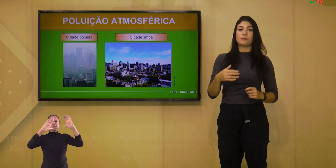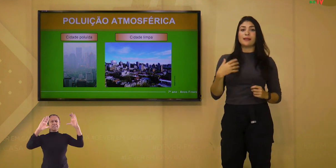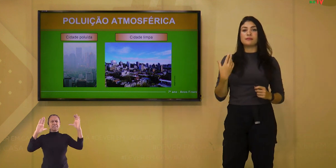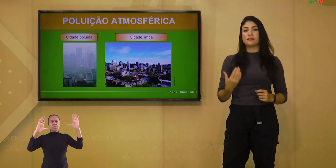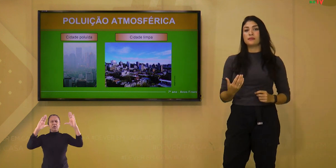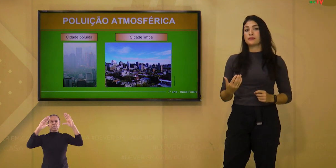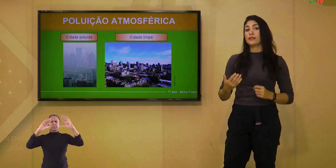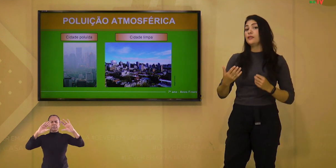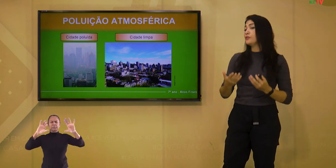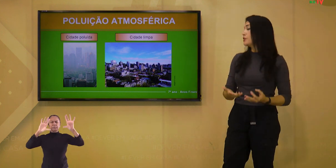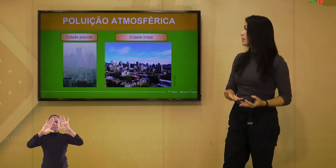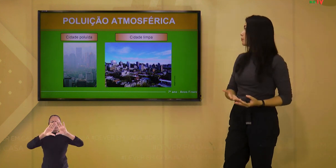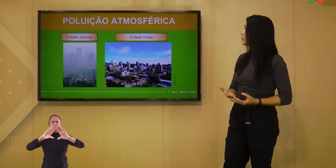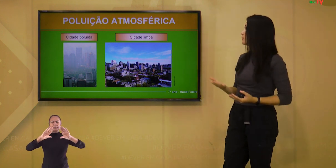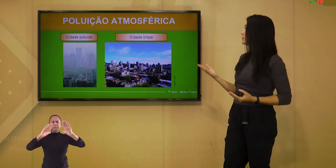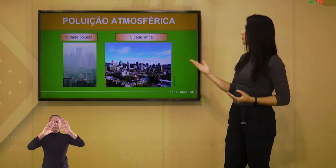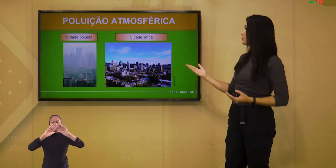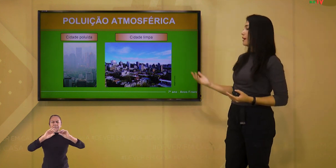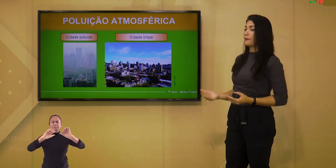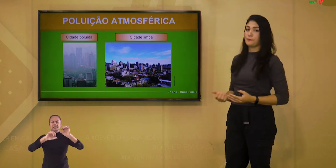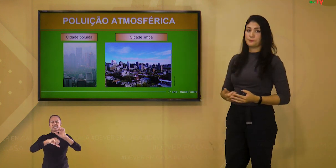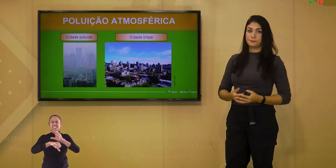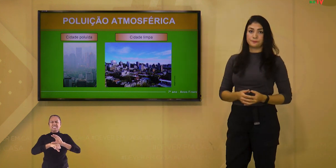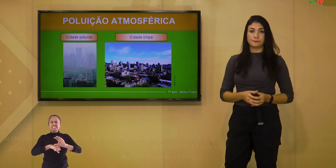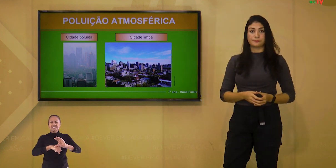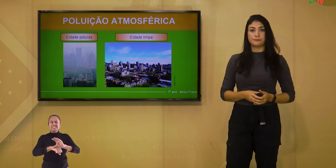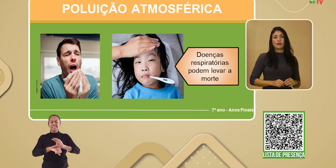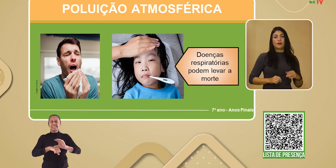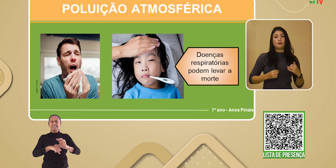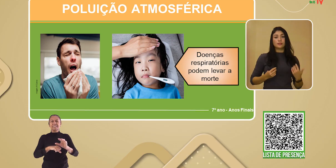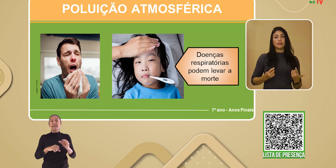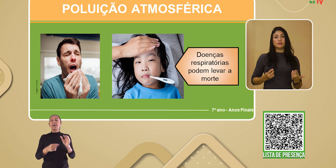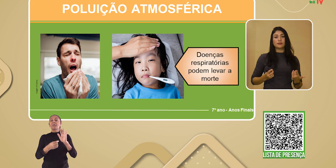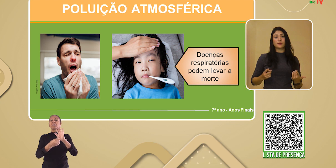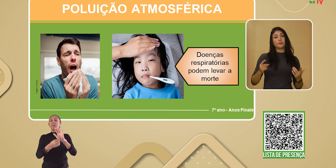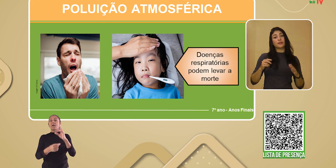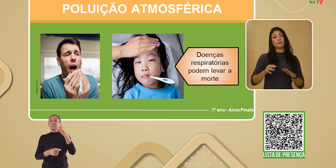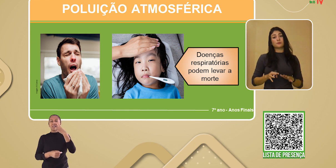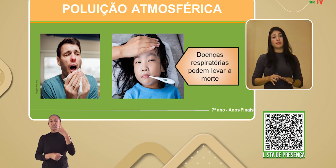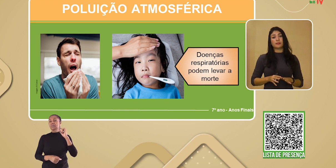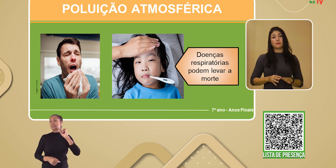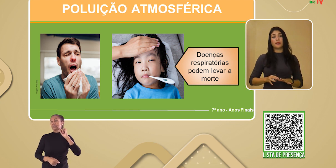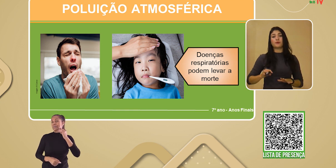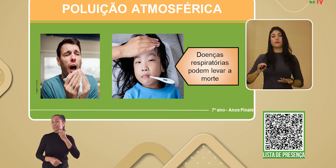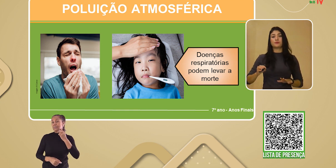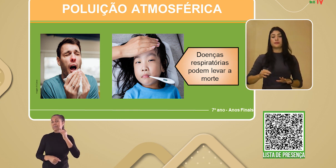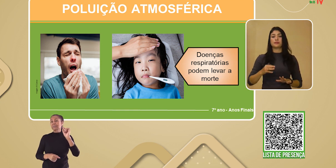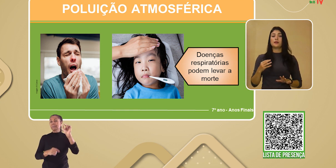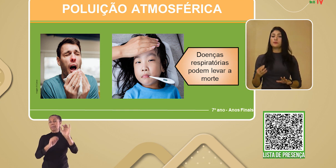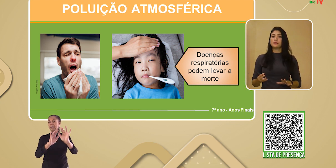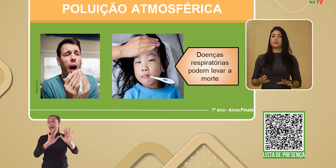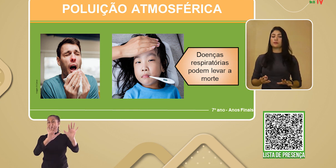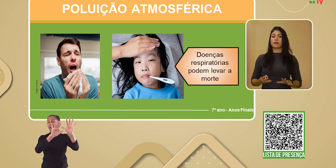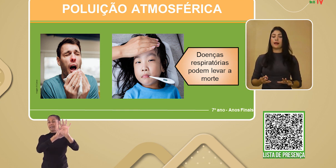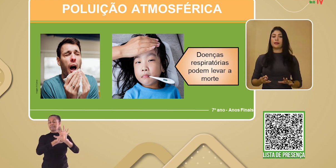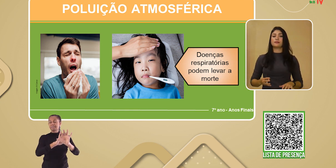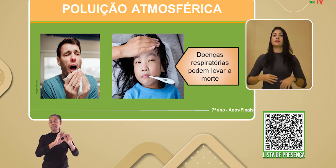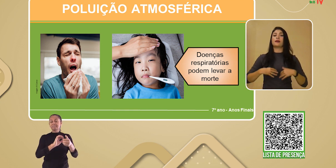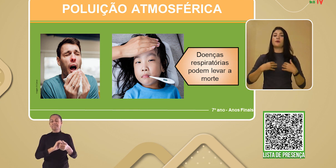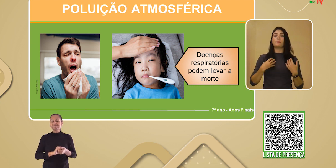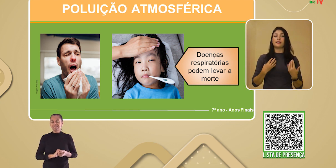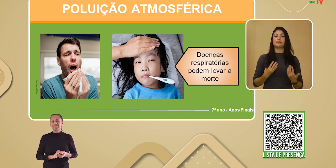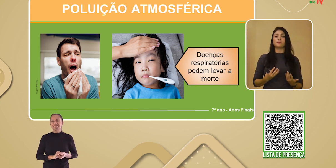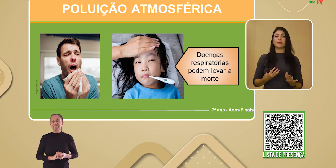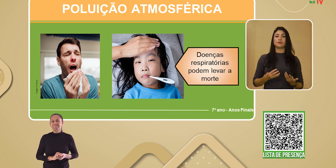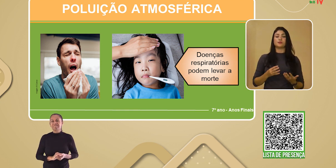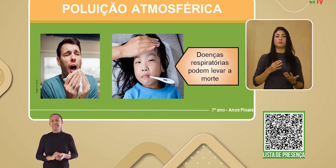aspecto mais cinza, indica a poluição do ar. Outra questão que podemos perceber quando visitamos esses lugares